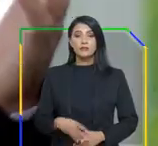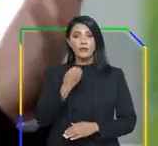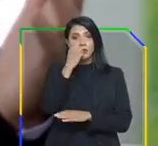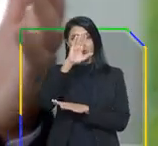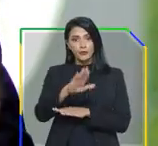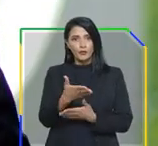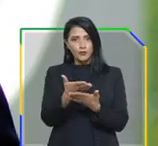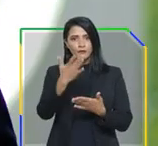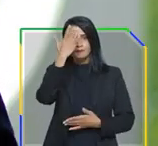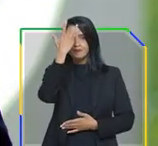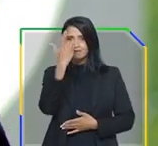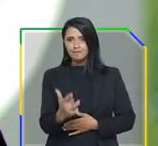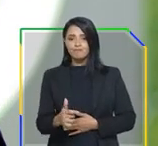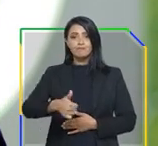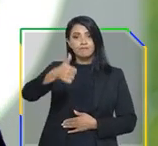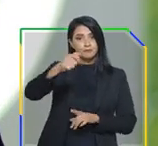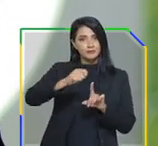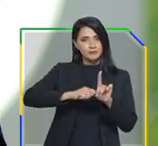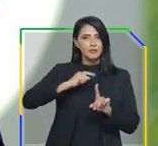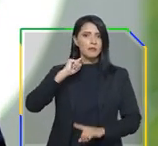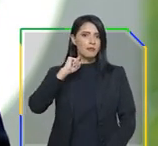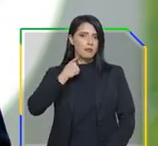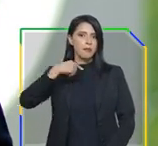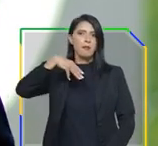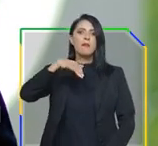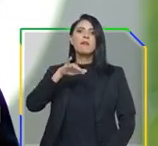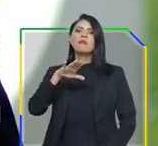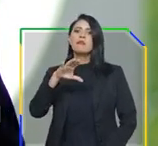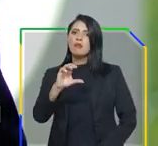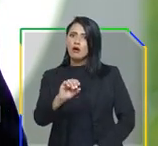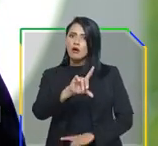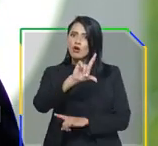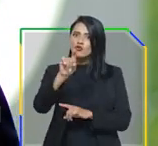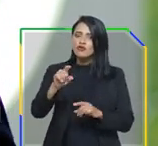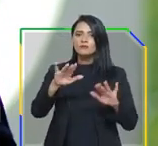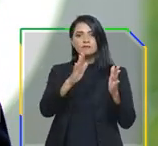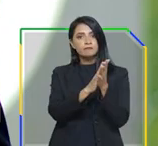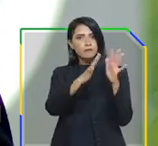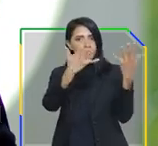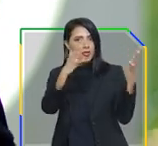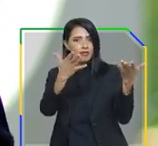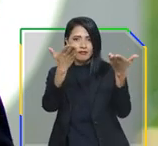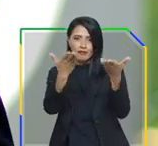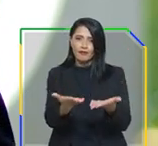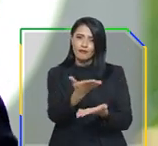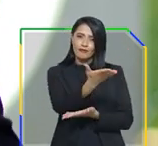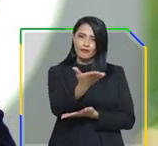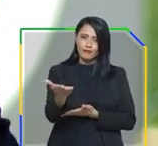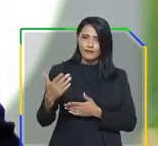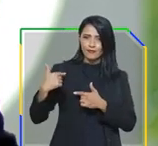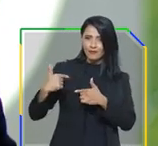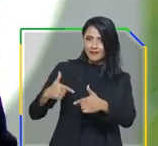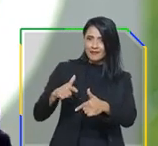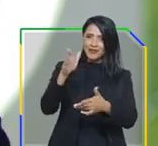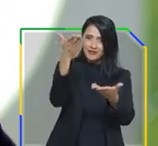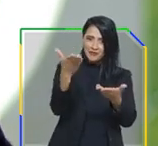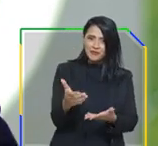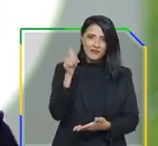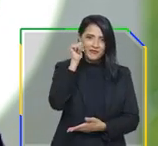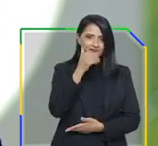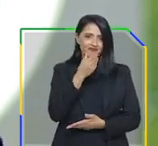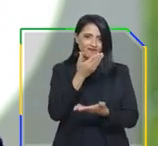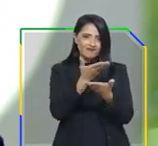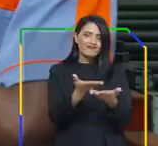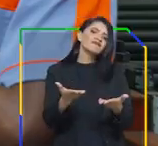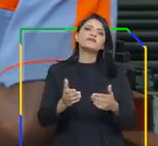Boa noite. Amanhã, 1º de maio, é dia de prestarmos uma homenagem especial a você, trabalhador, e a